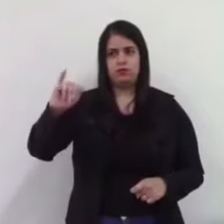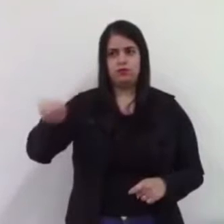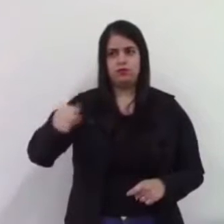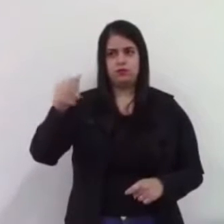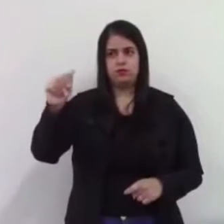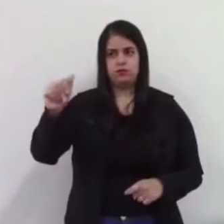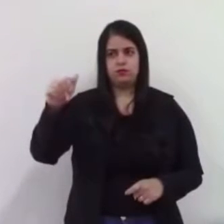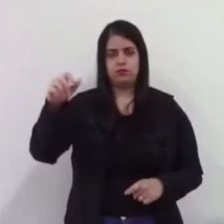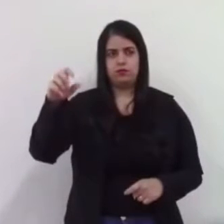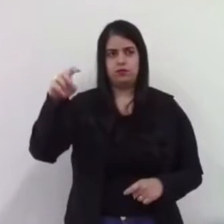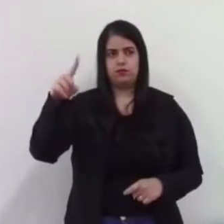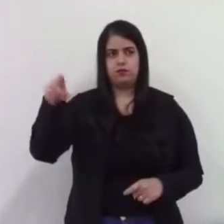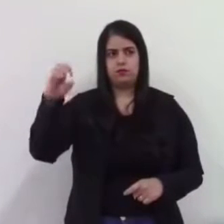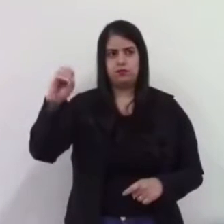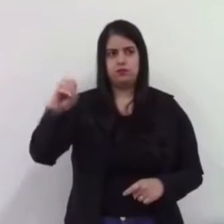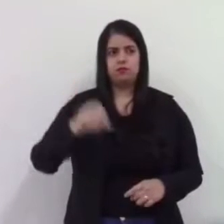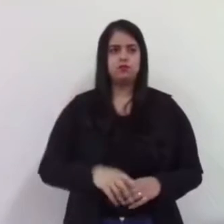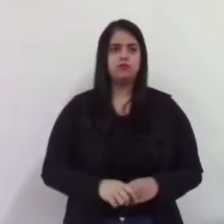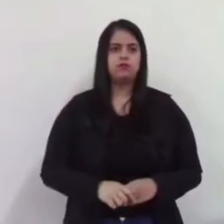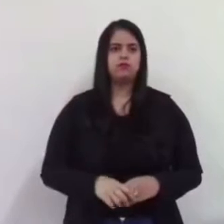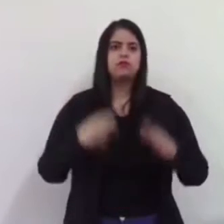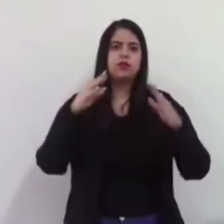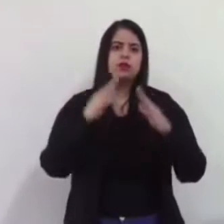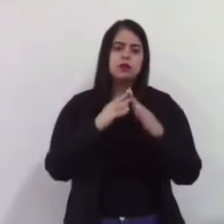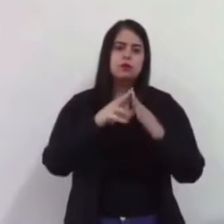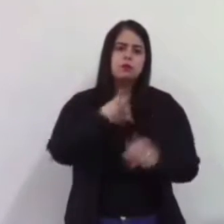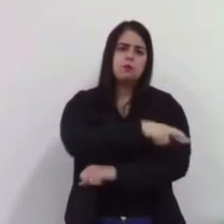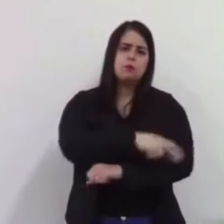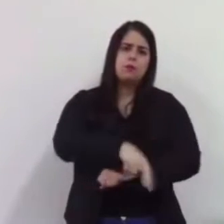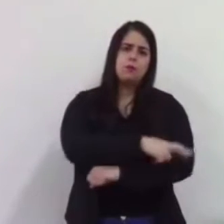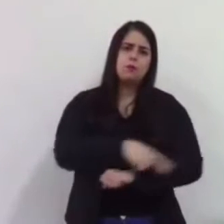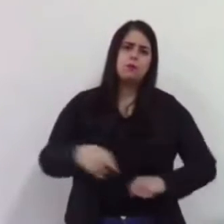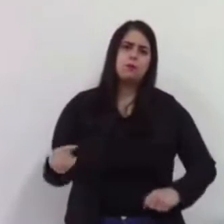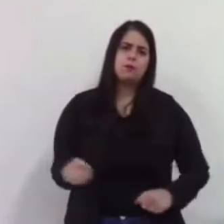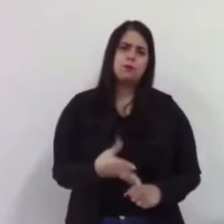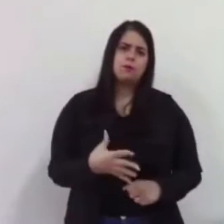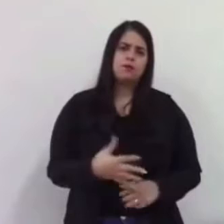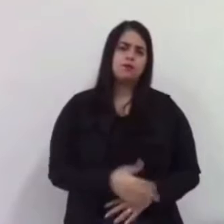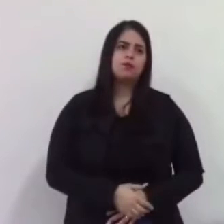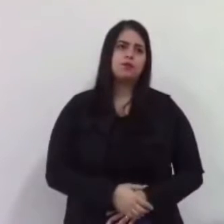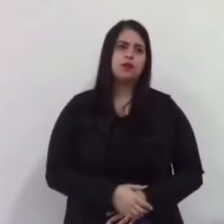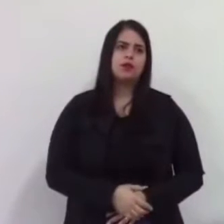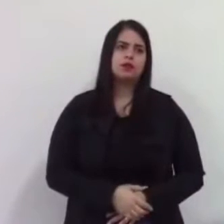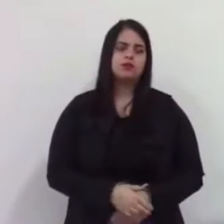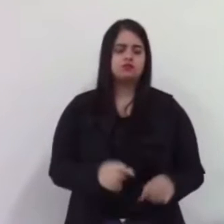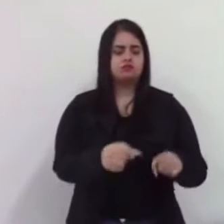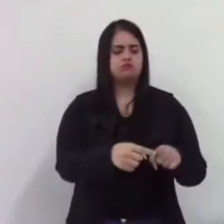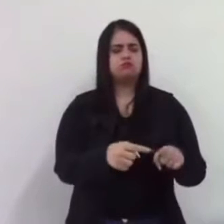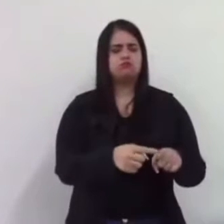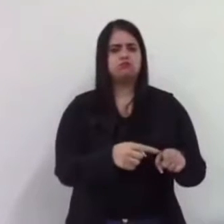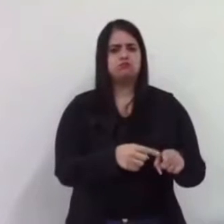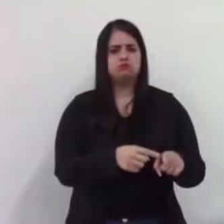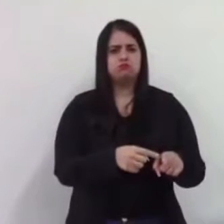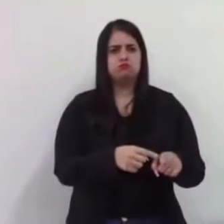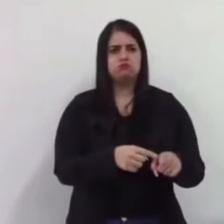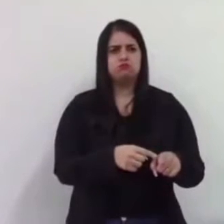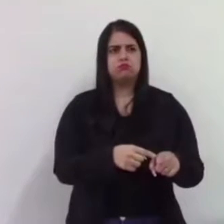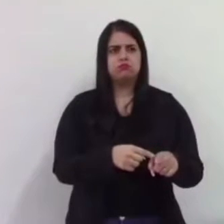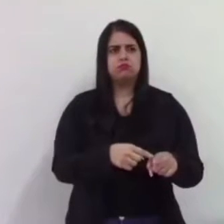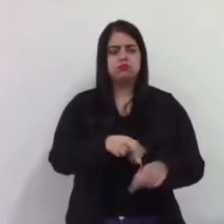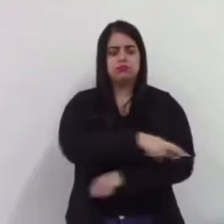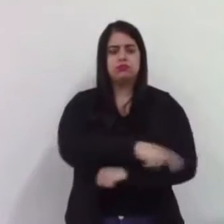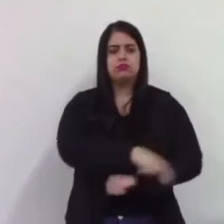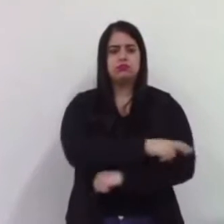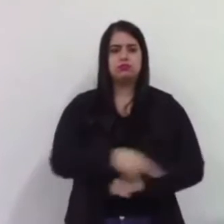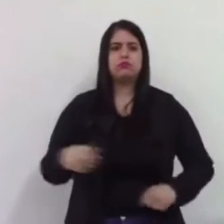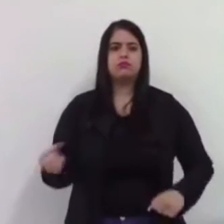Cissa, e fui morar na Rua Nova, viu colega, o primeiro bairro que eu morei foi lá na Rua Nova, faz 41 anos que eu moro